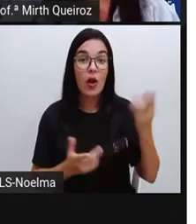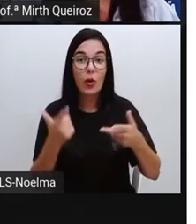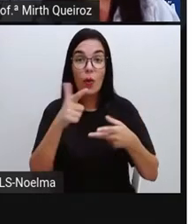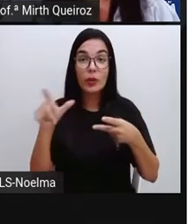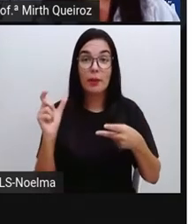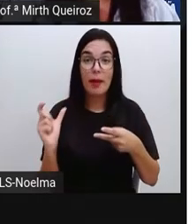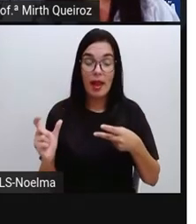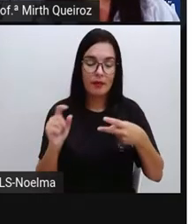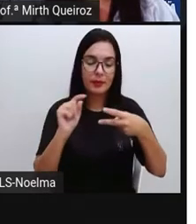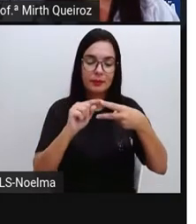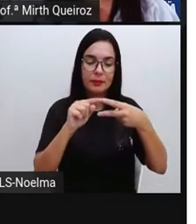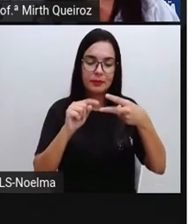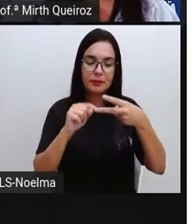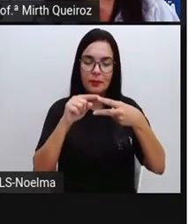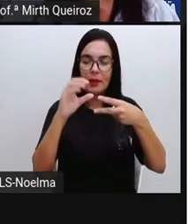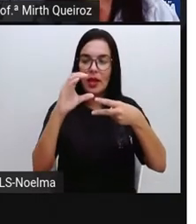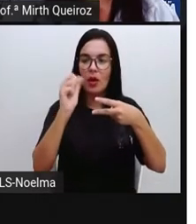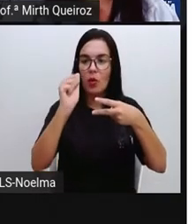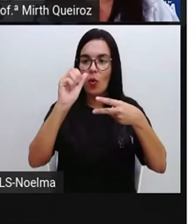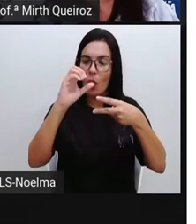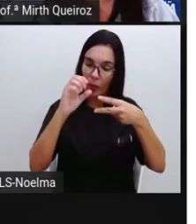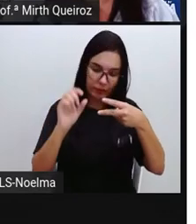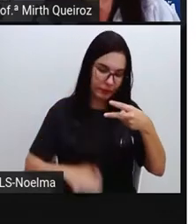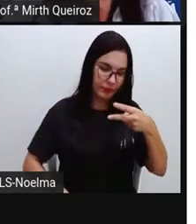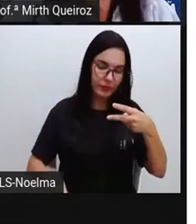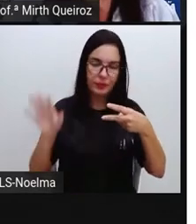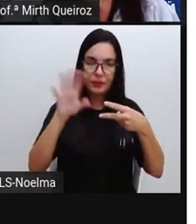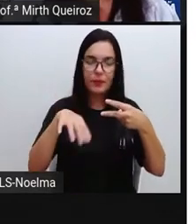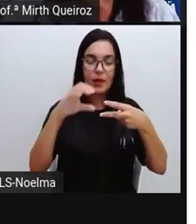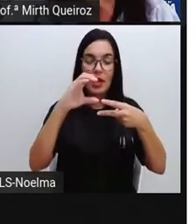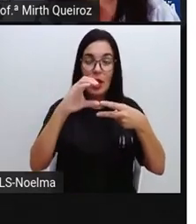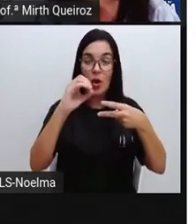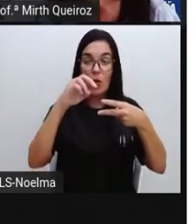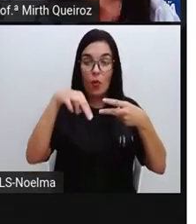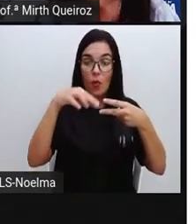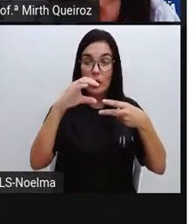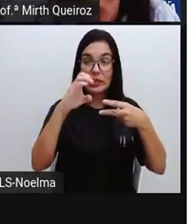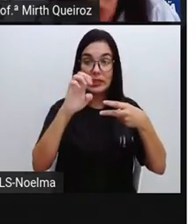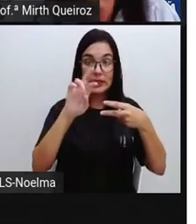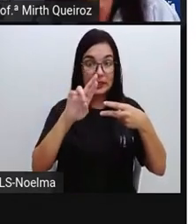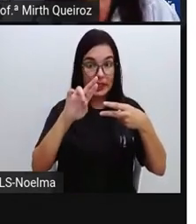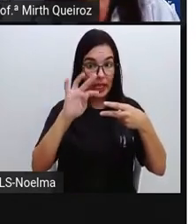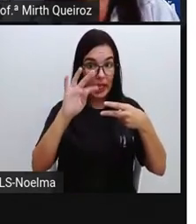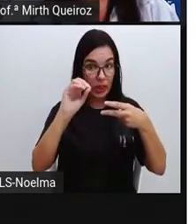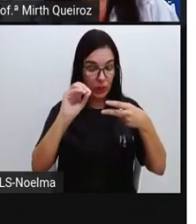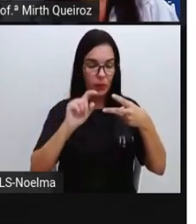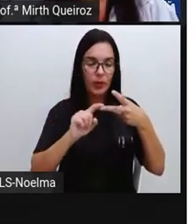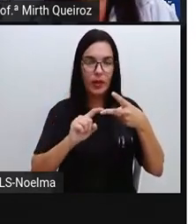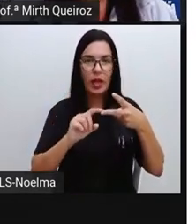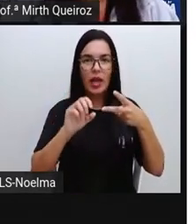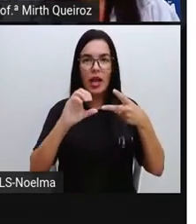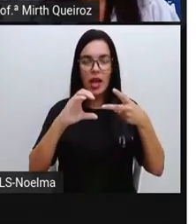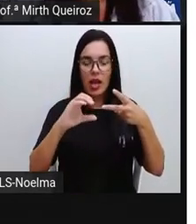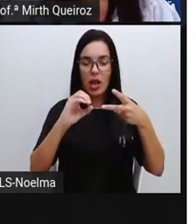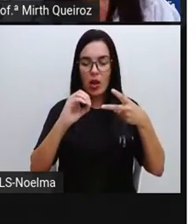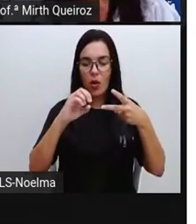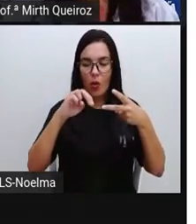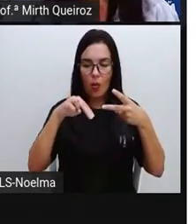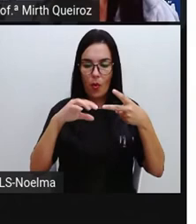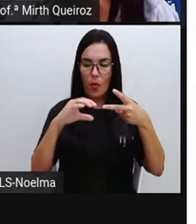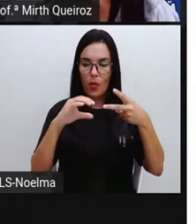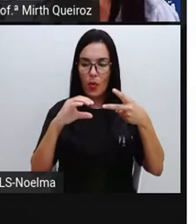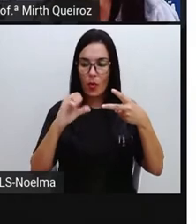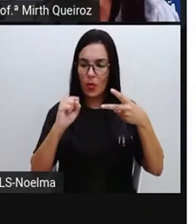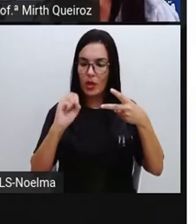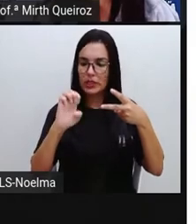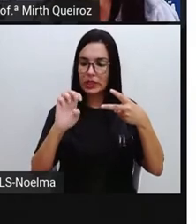Conserto com C e conserto com S. Conserto com C indica um